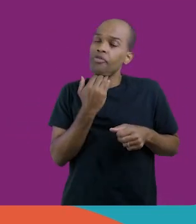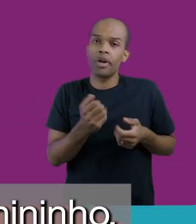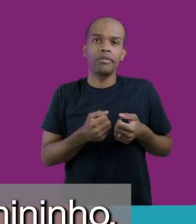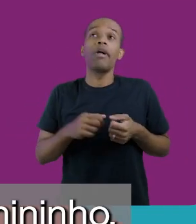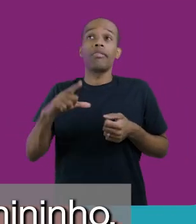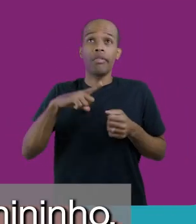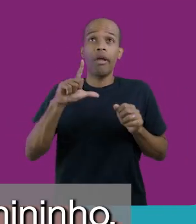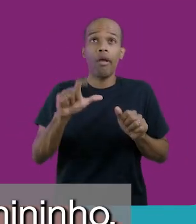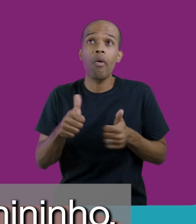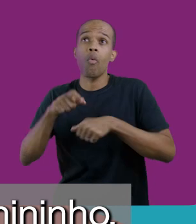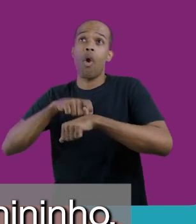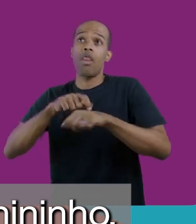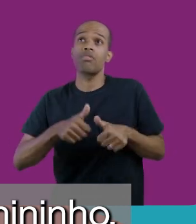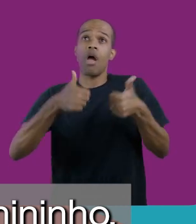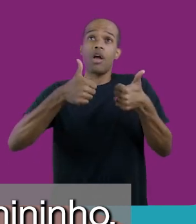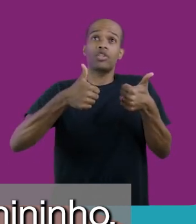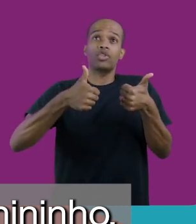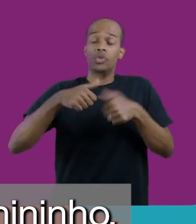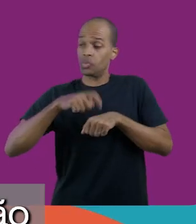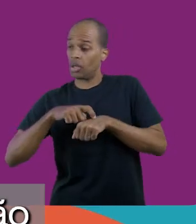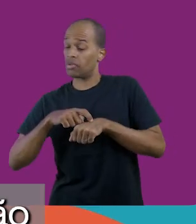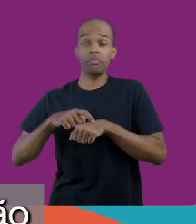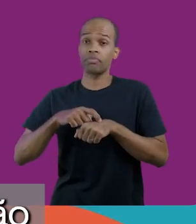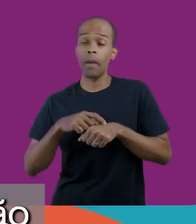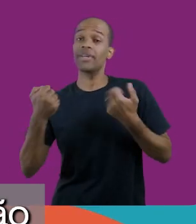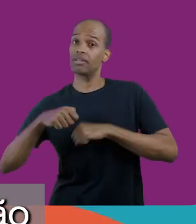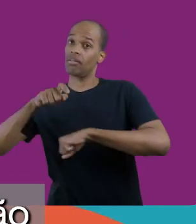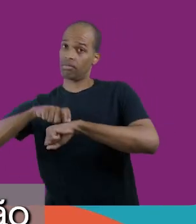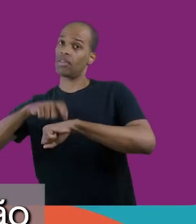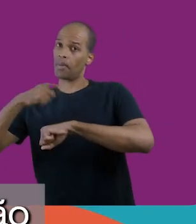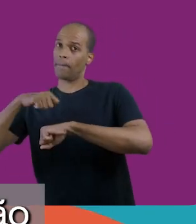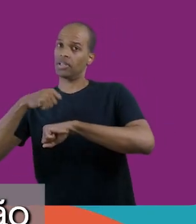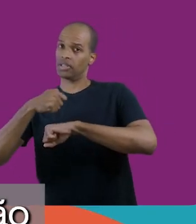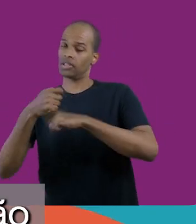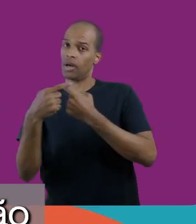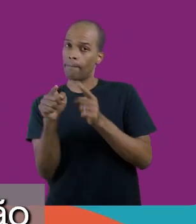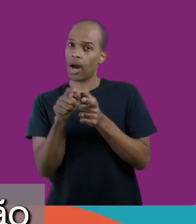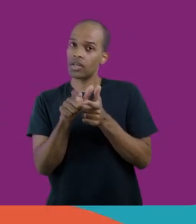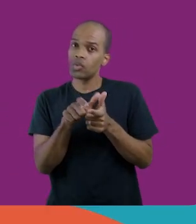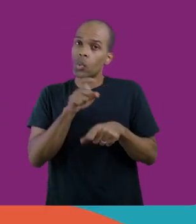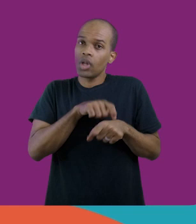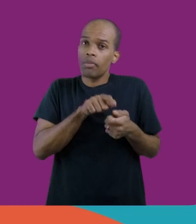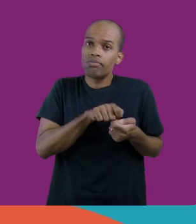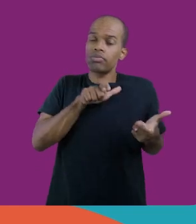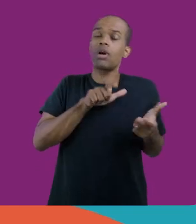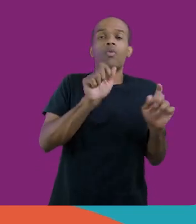Não adianta eu ter qualidade num tempo pequenininho. Eu tenho que ter tempo, mas essa expansão do tempo tem que ser de qualidade